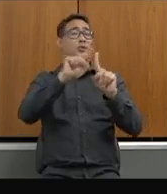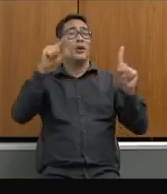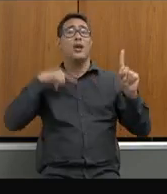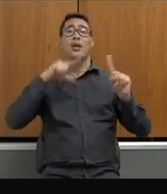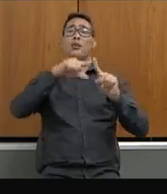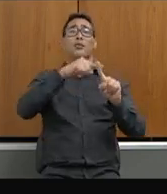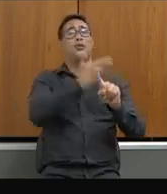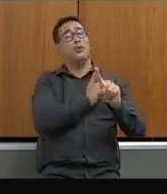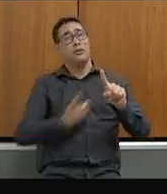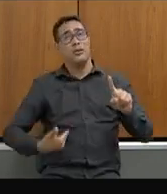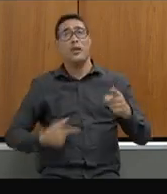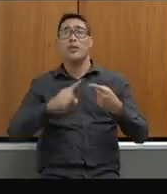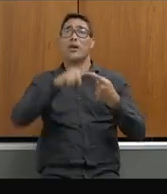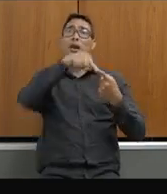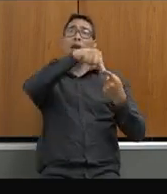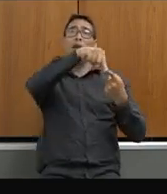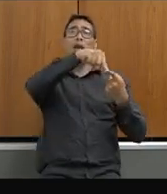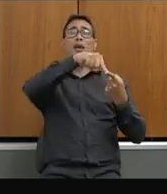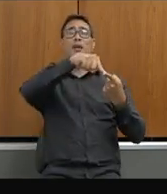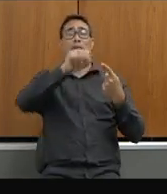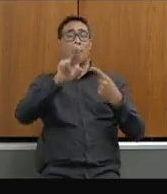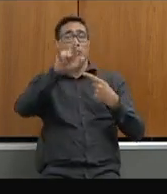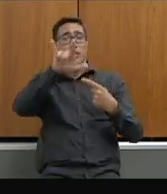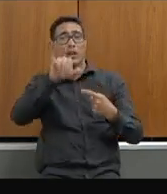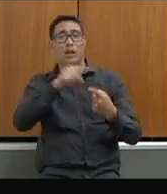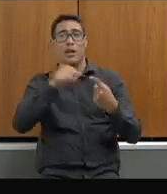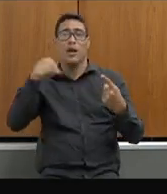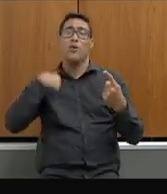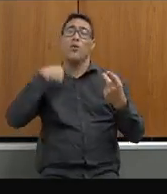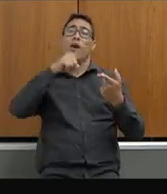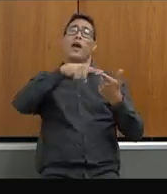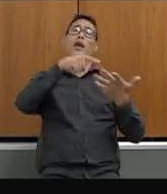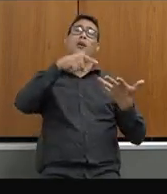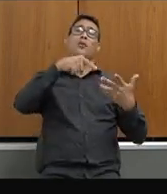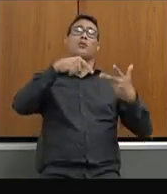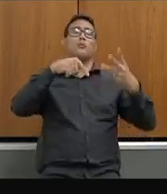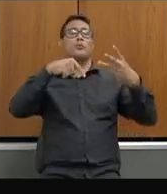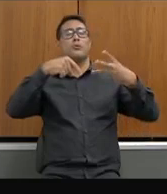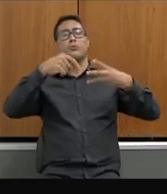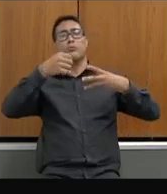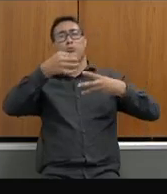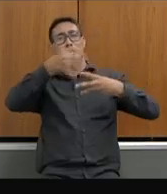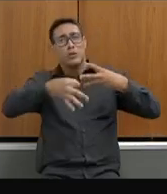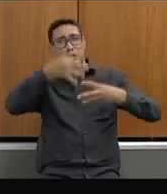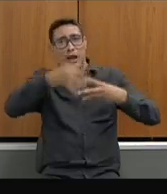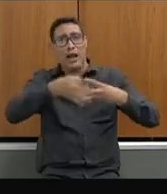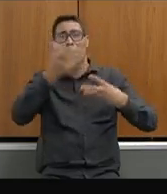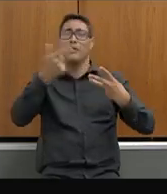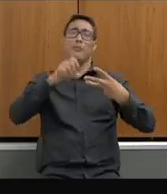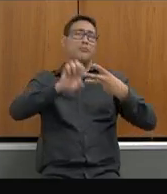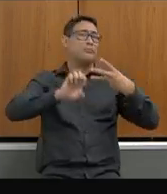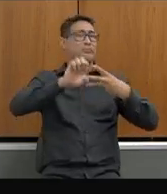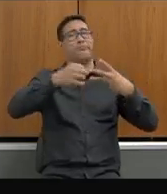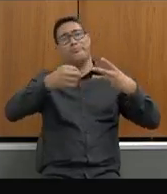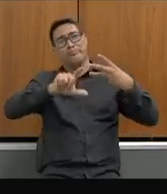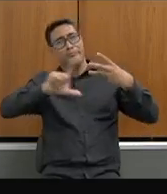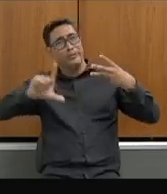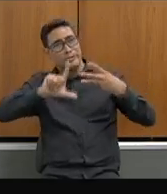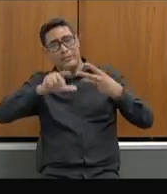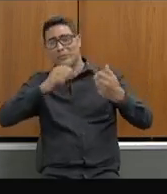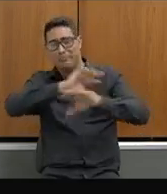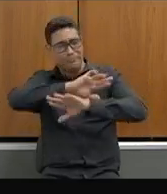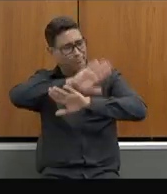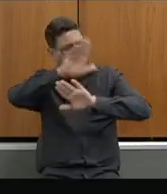Estado ela é do União ela é do Poder Público é do Judiciário que essa casa que é a casa do povo fizesse um grande movimento